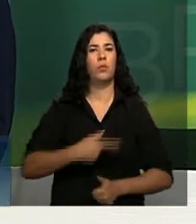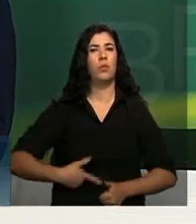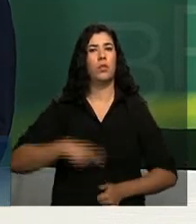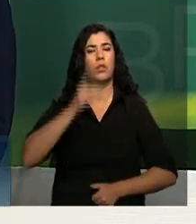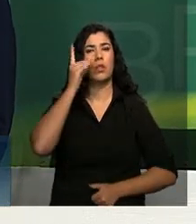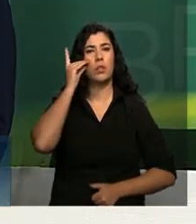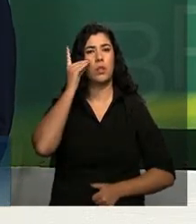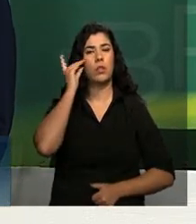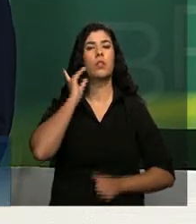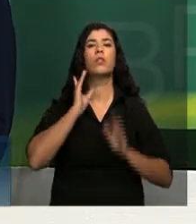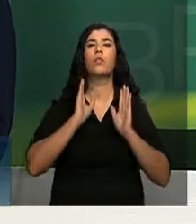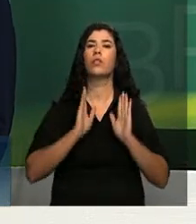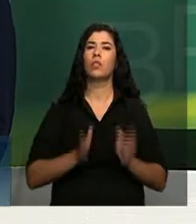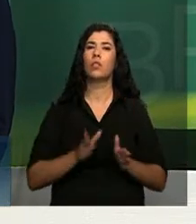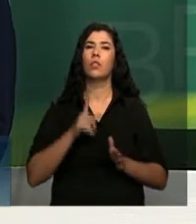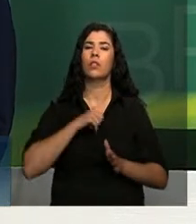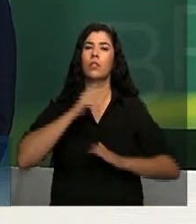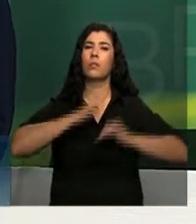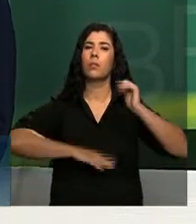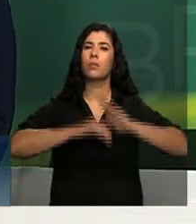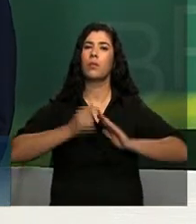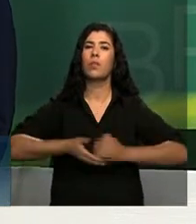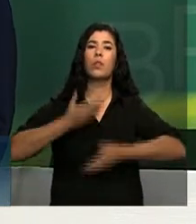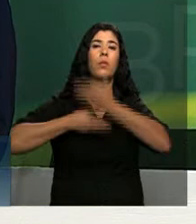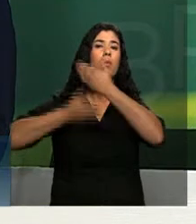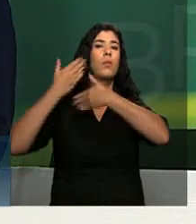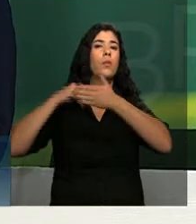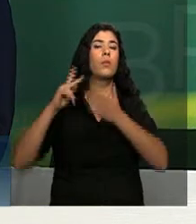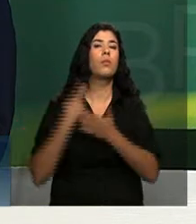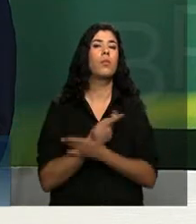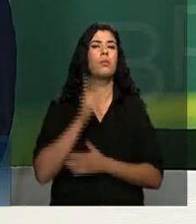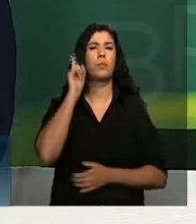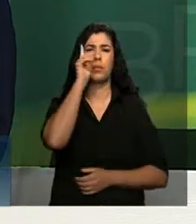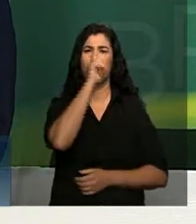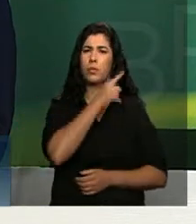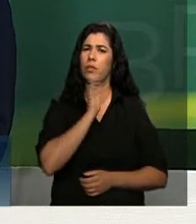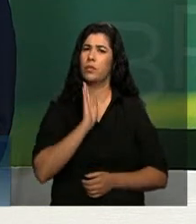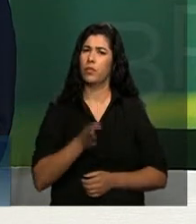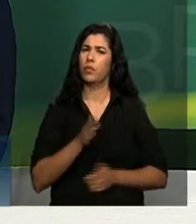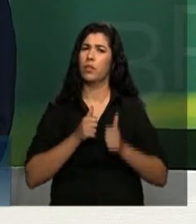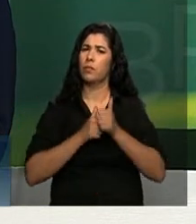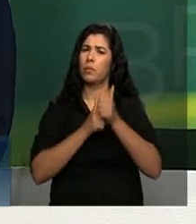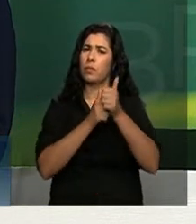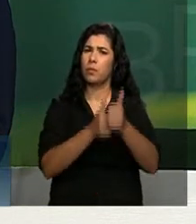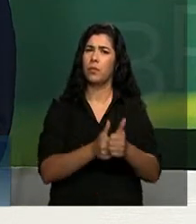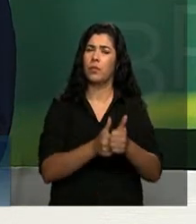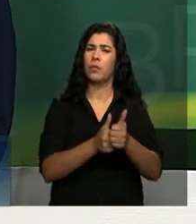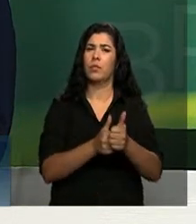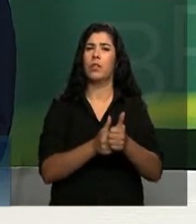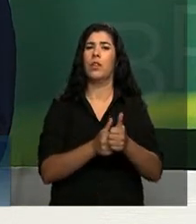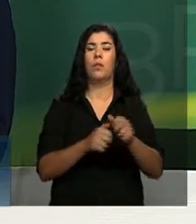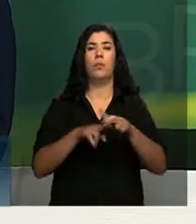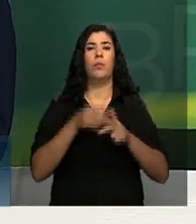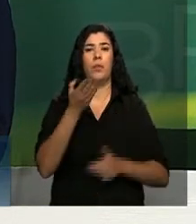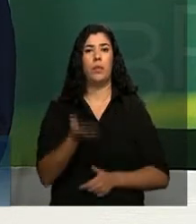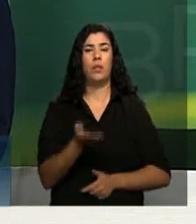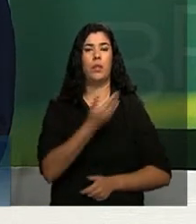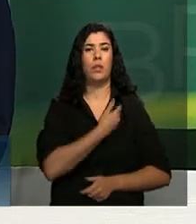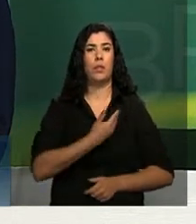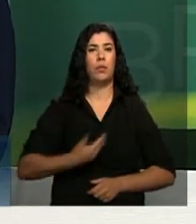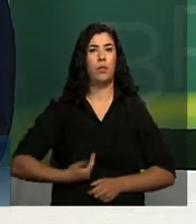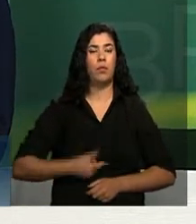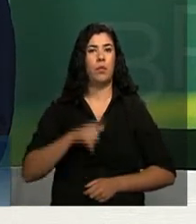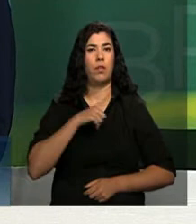conduziu o Brasil em outros momentos difíceis, portanto, é um governo que tem uma folha de